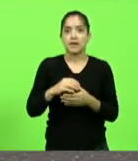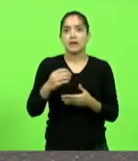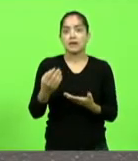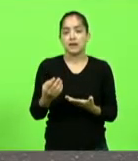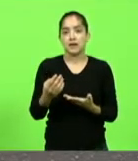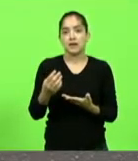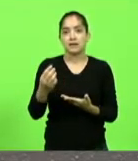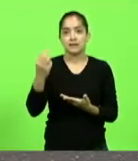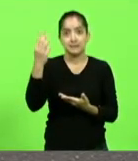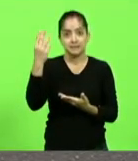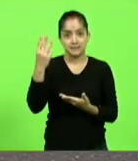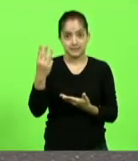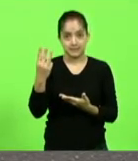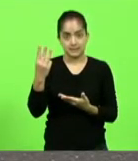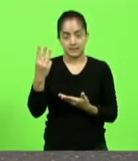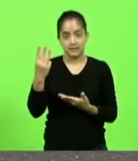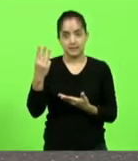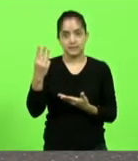Norte de Santa Catarina